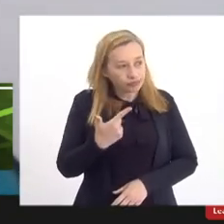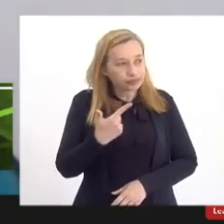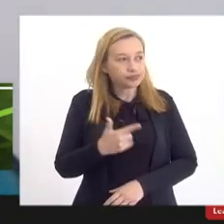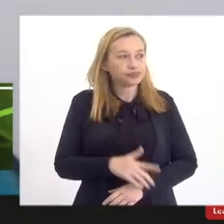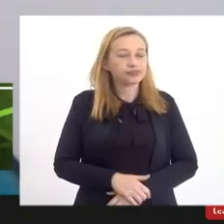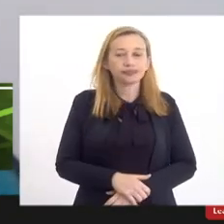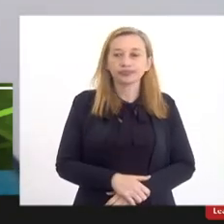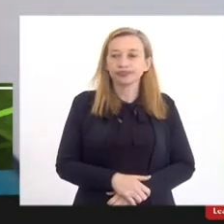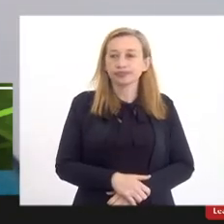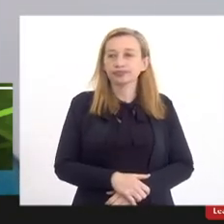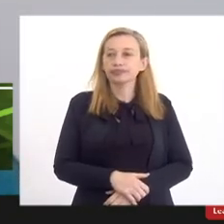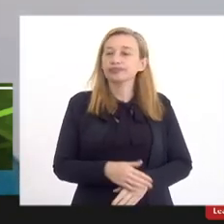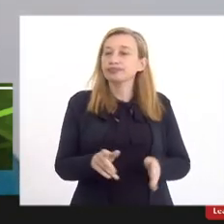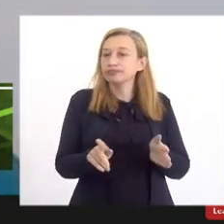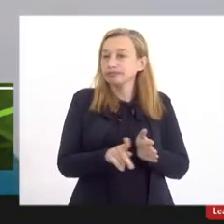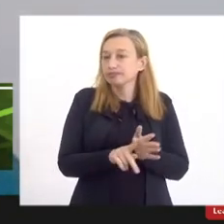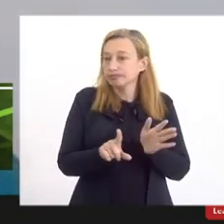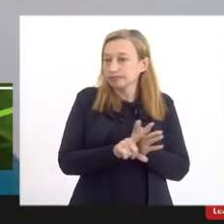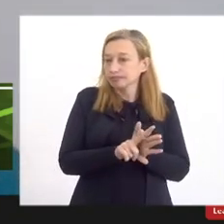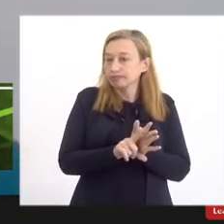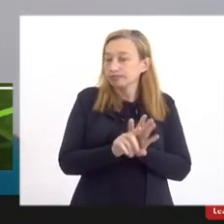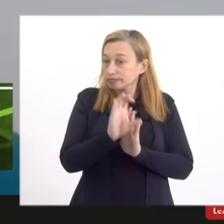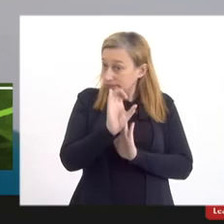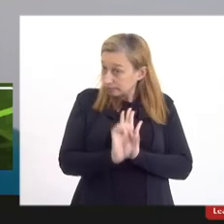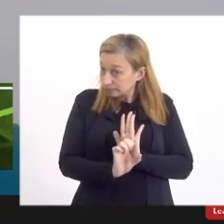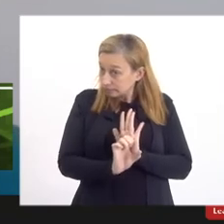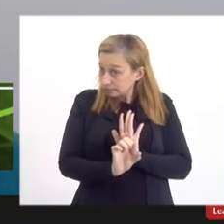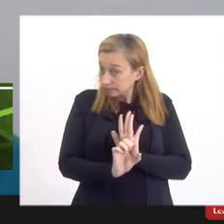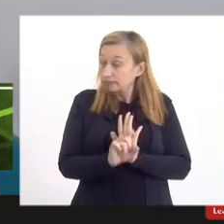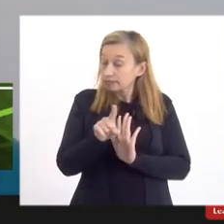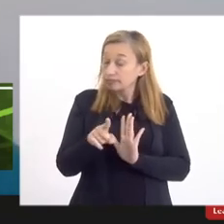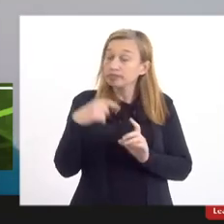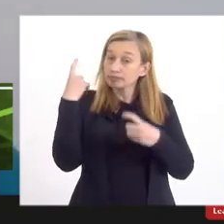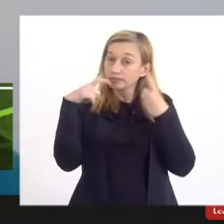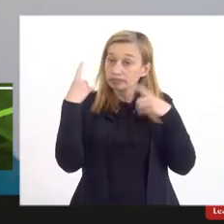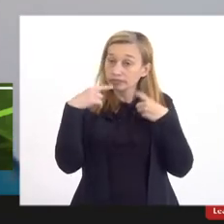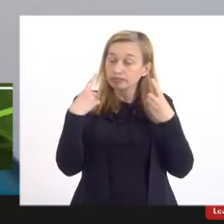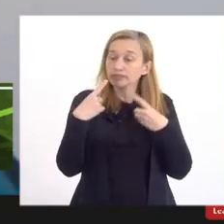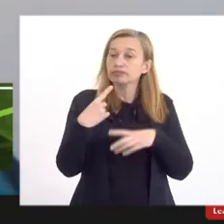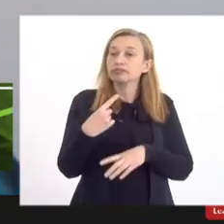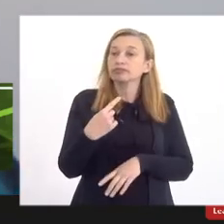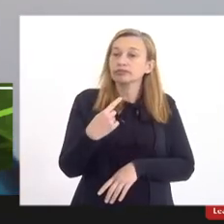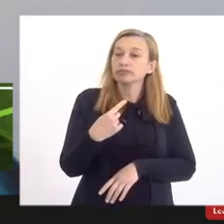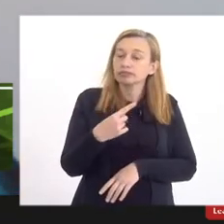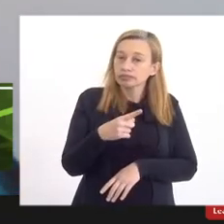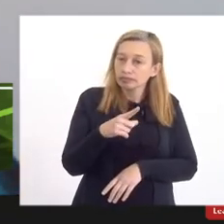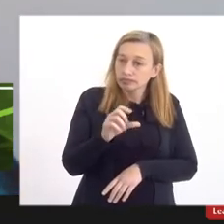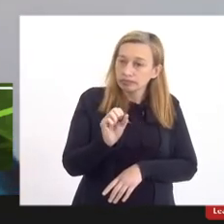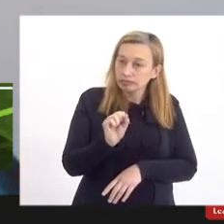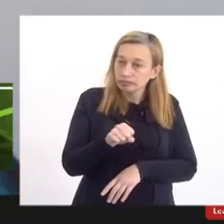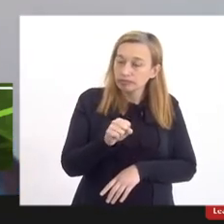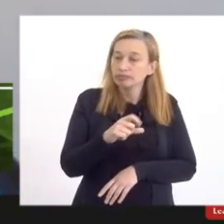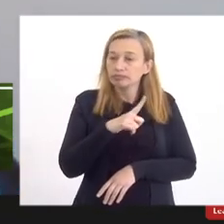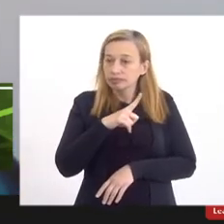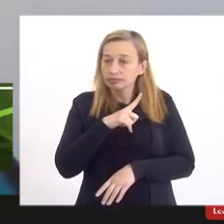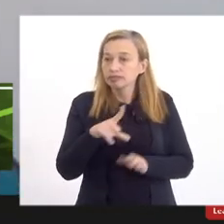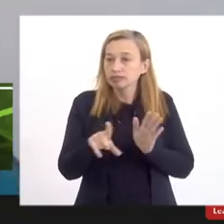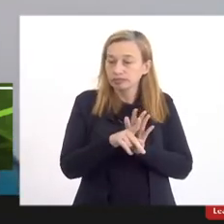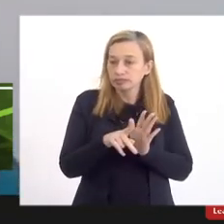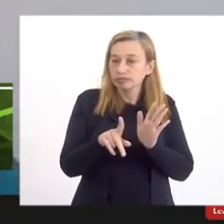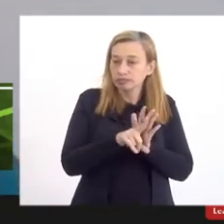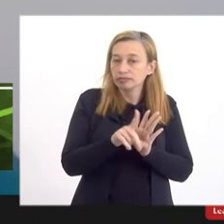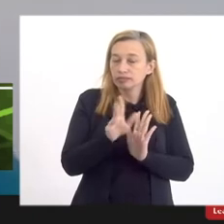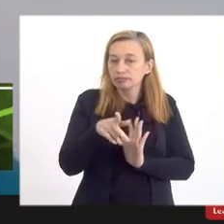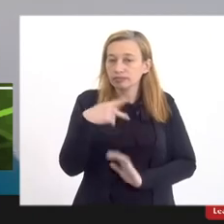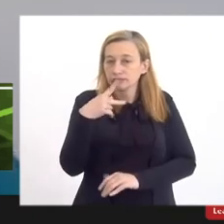projeto de lei nas emendas essa preocupação está presente no projeto de lei aqui já se falou um